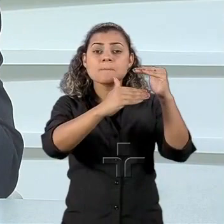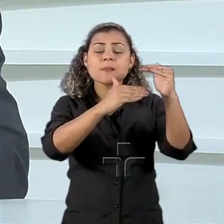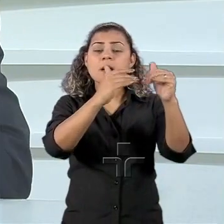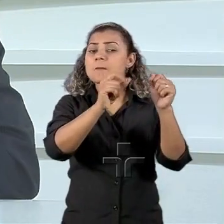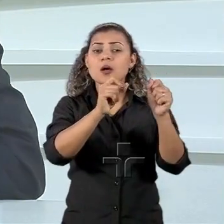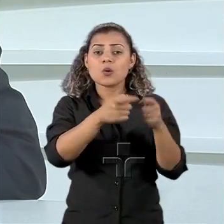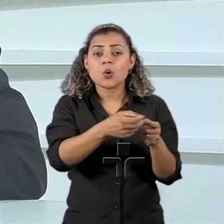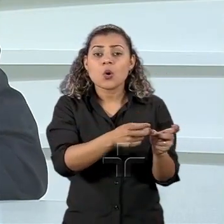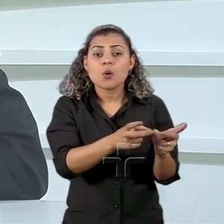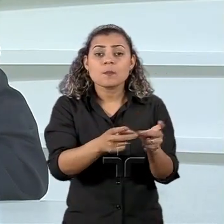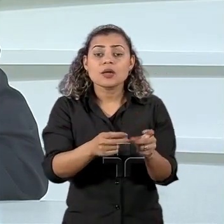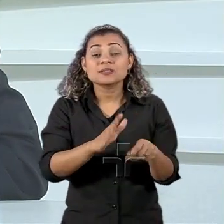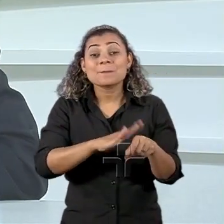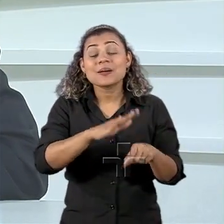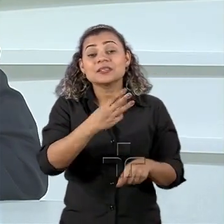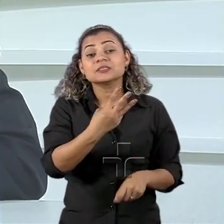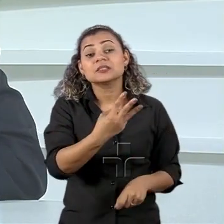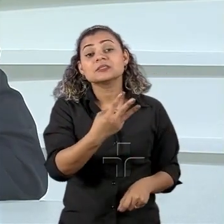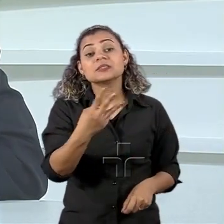em mais de